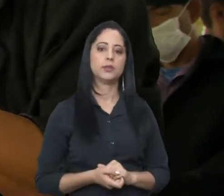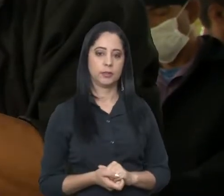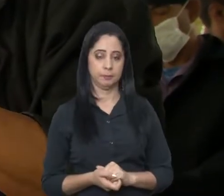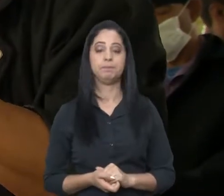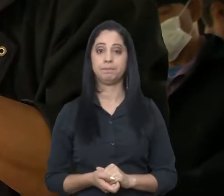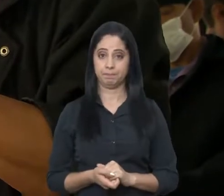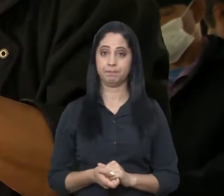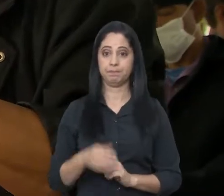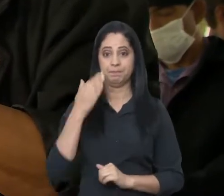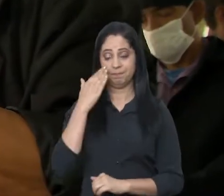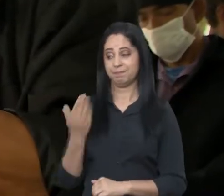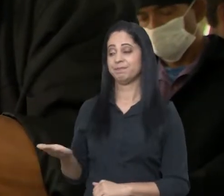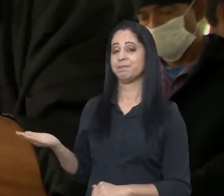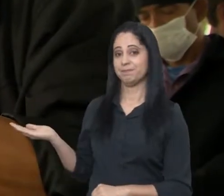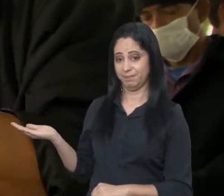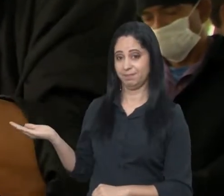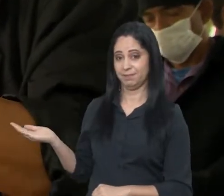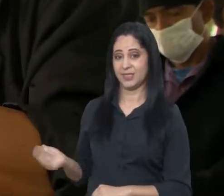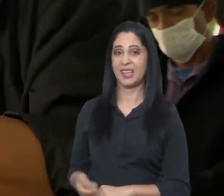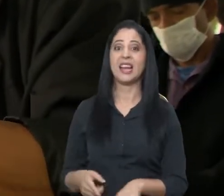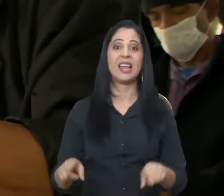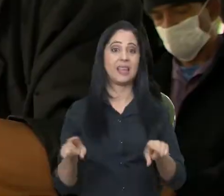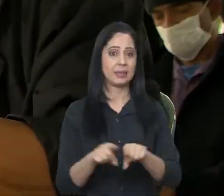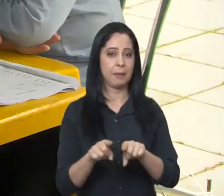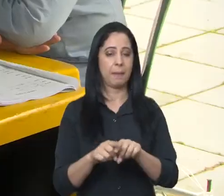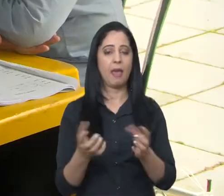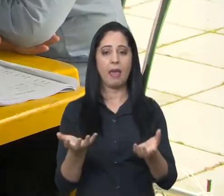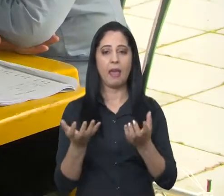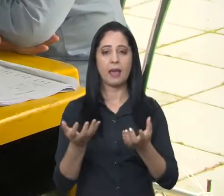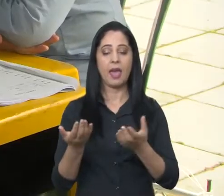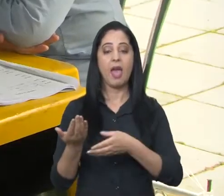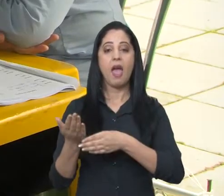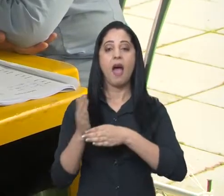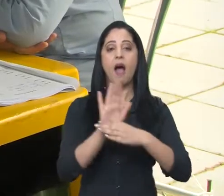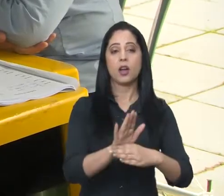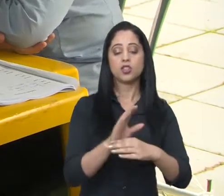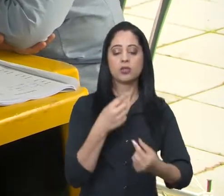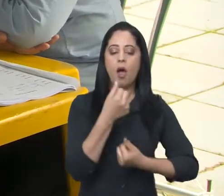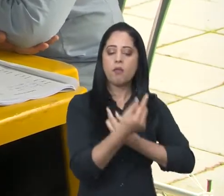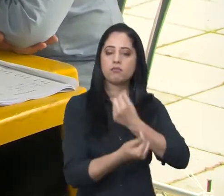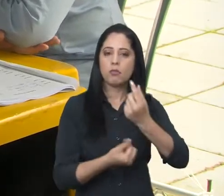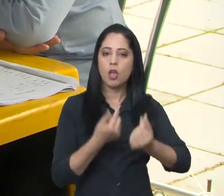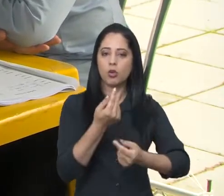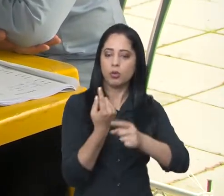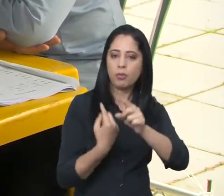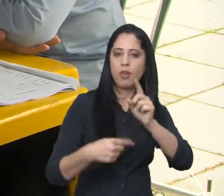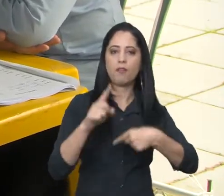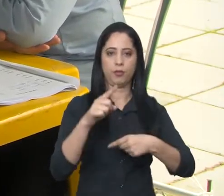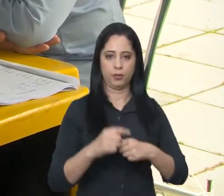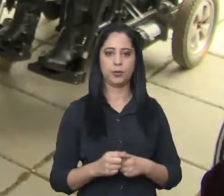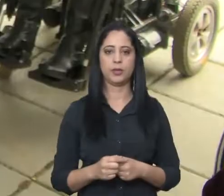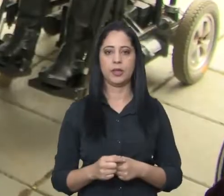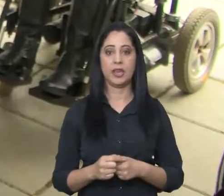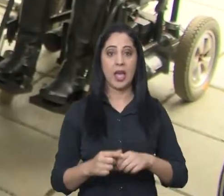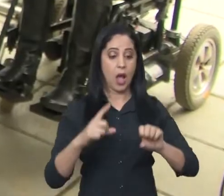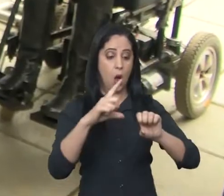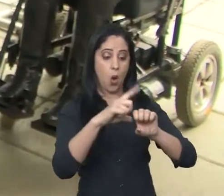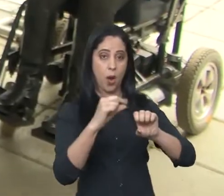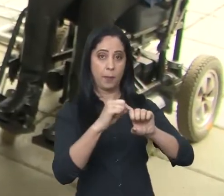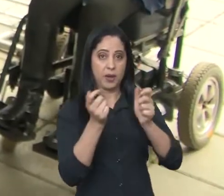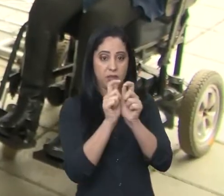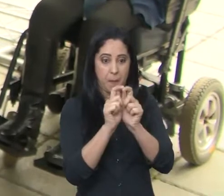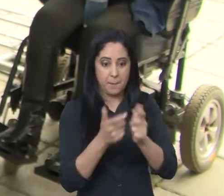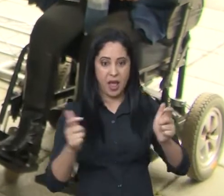do Geraldo, nosso personagem no início da reportagem, é também contribuir com a melhoria da economia na cidade. Com a